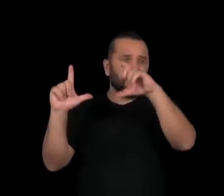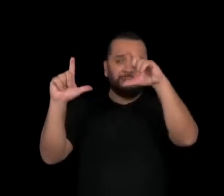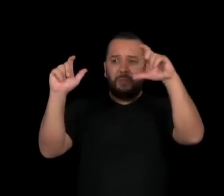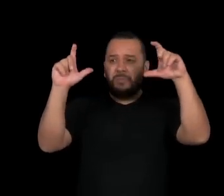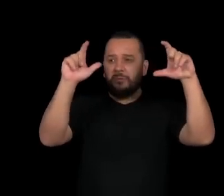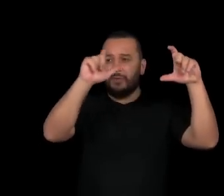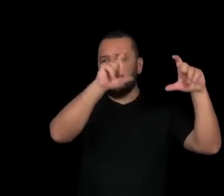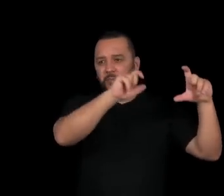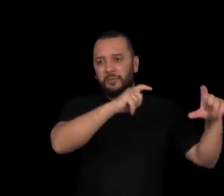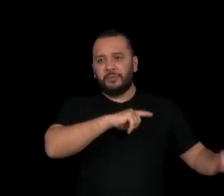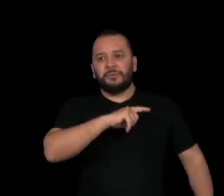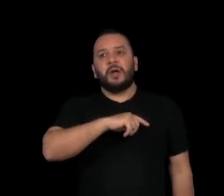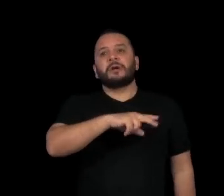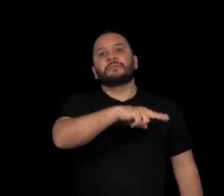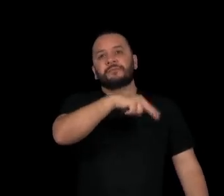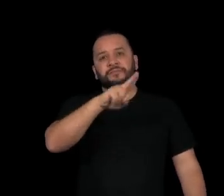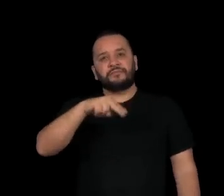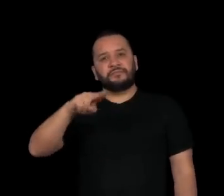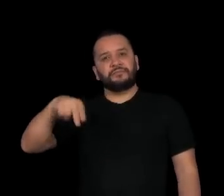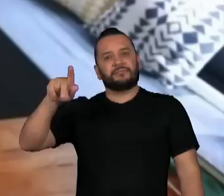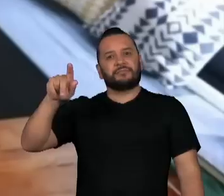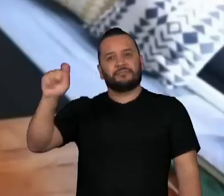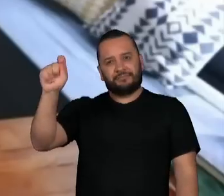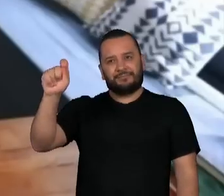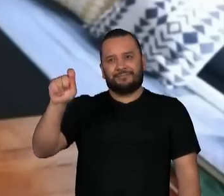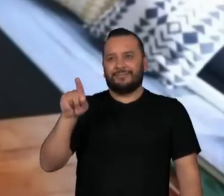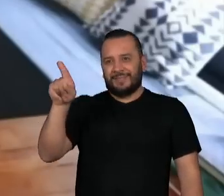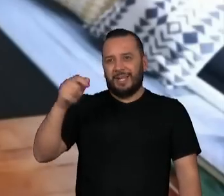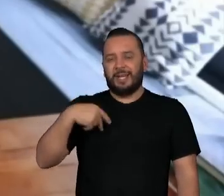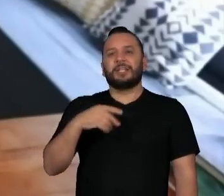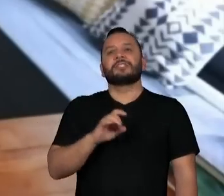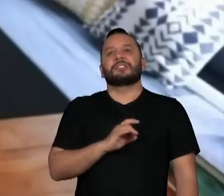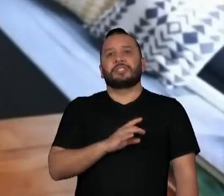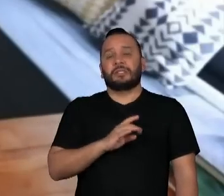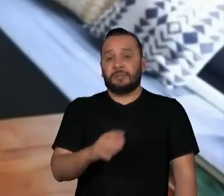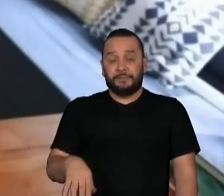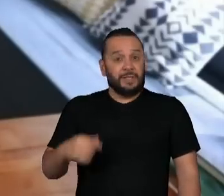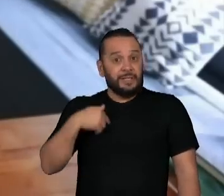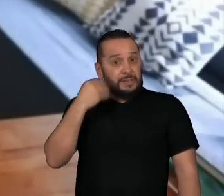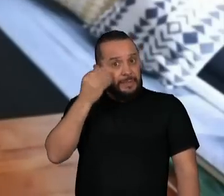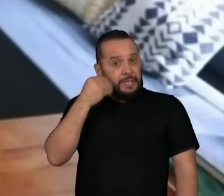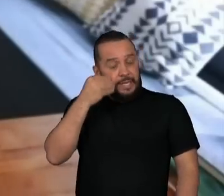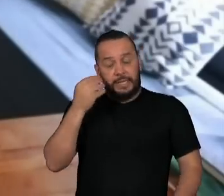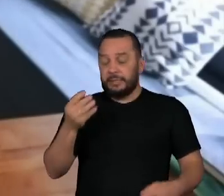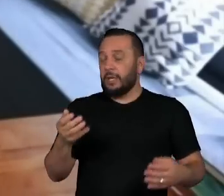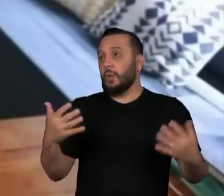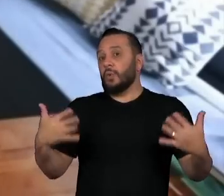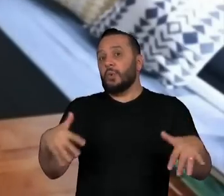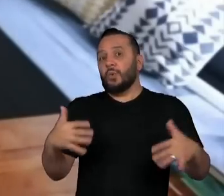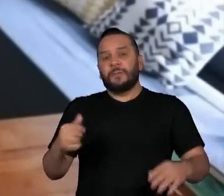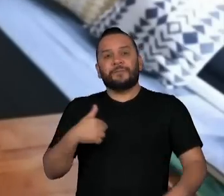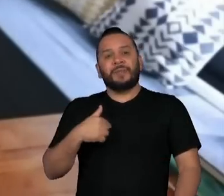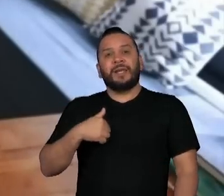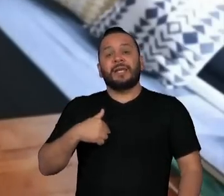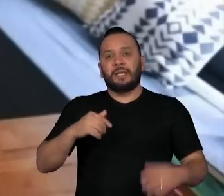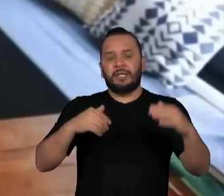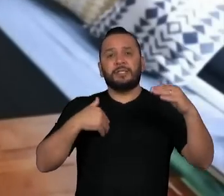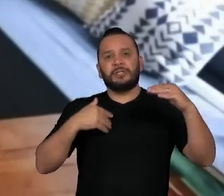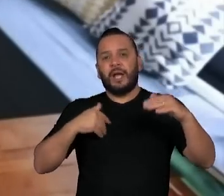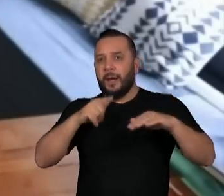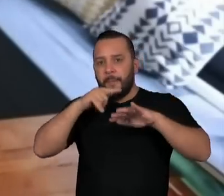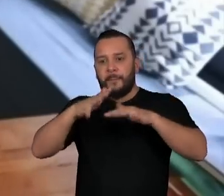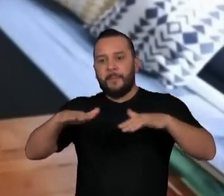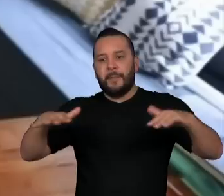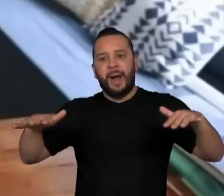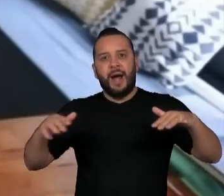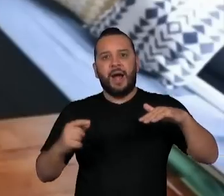mais impressionantes. Estava a quase 5 mil metros de altura, acima do nível do mar. E